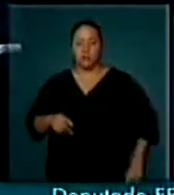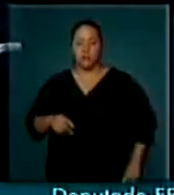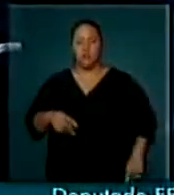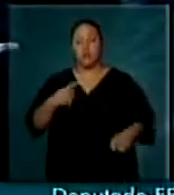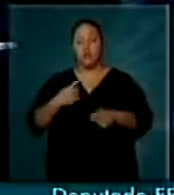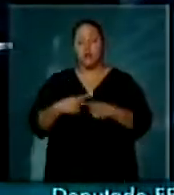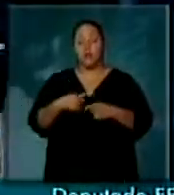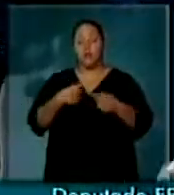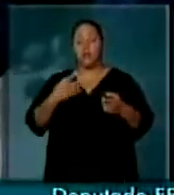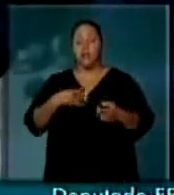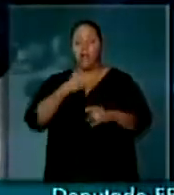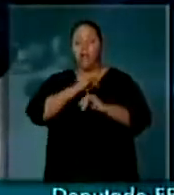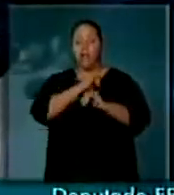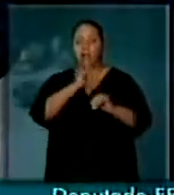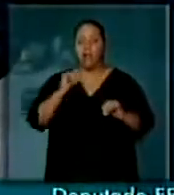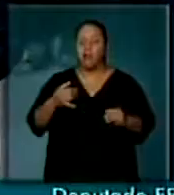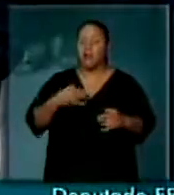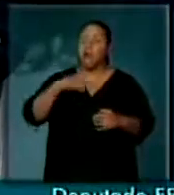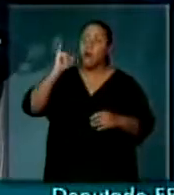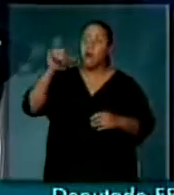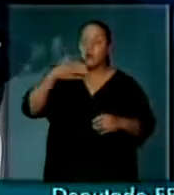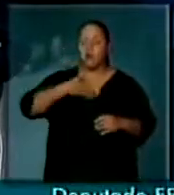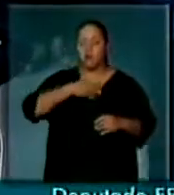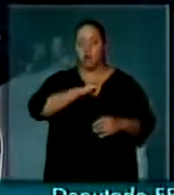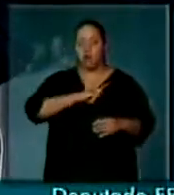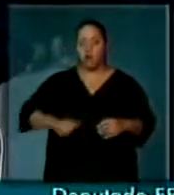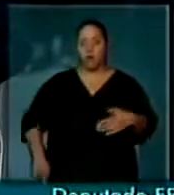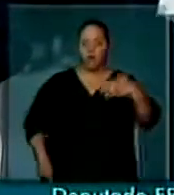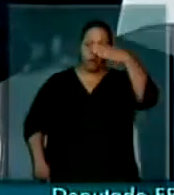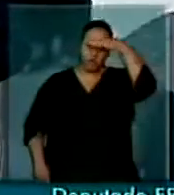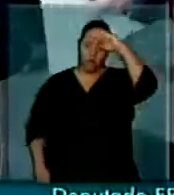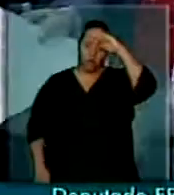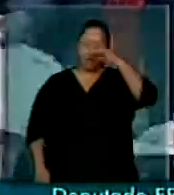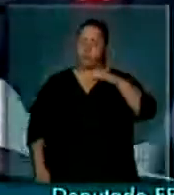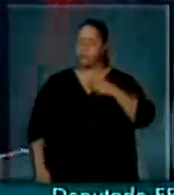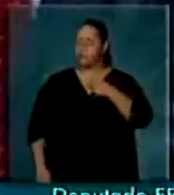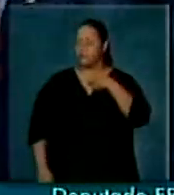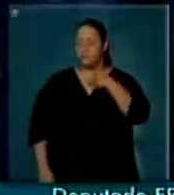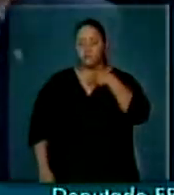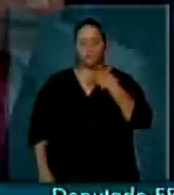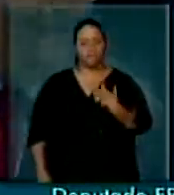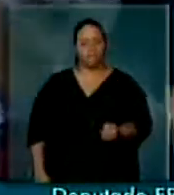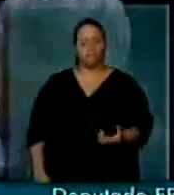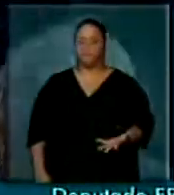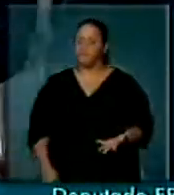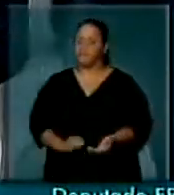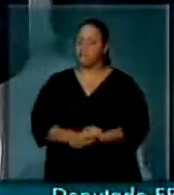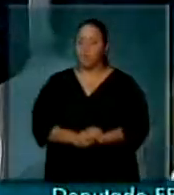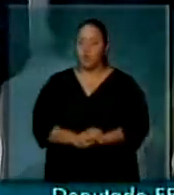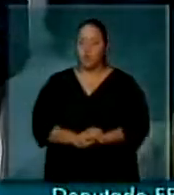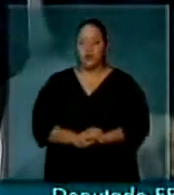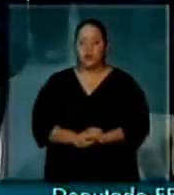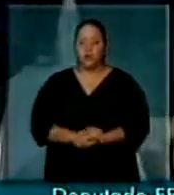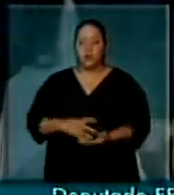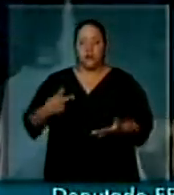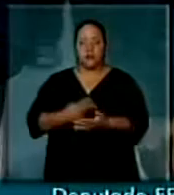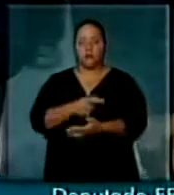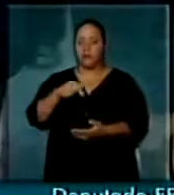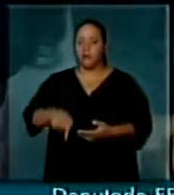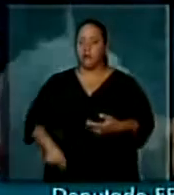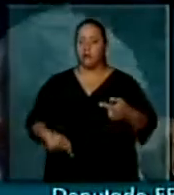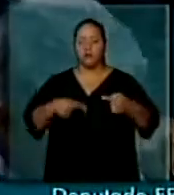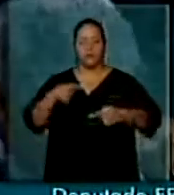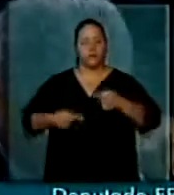oposição ao governo de Cuba. Nós não podemos aceitar essa vertente utilizada nesse debate.